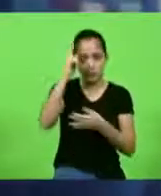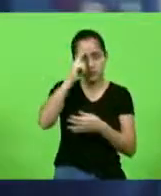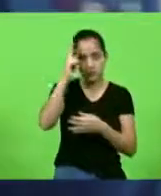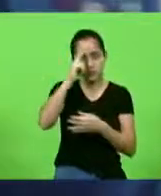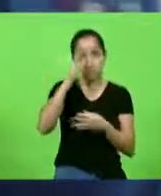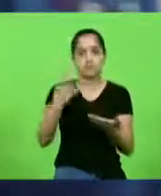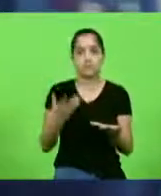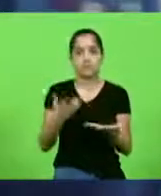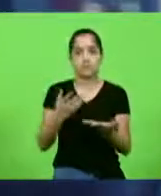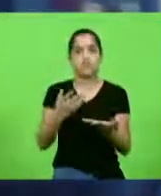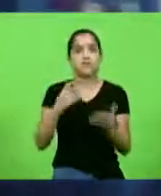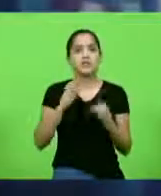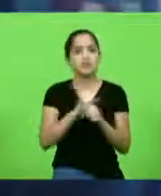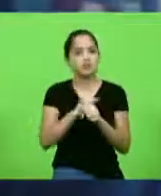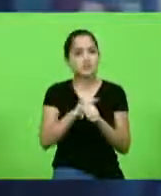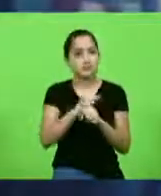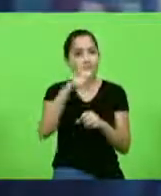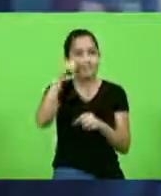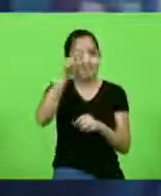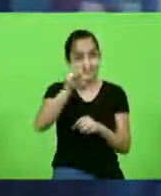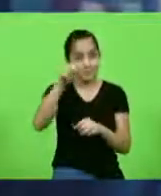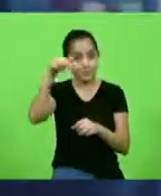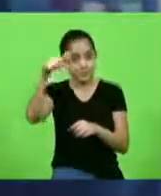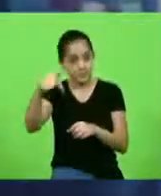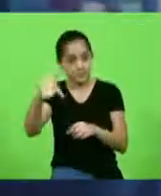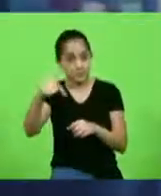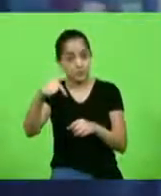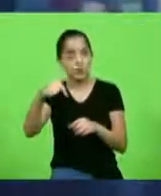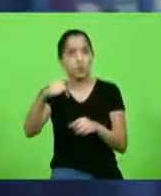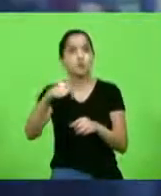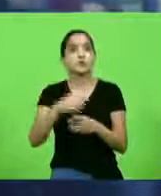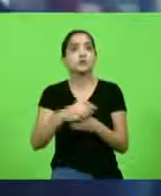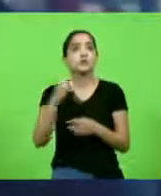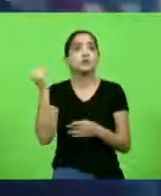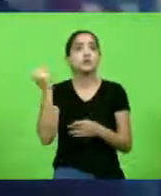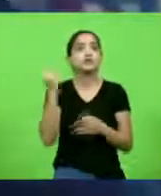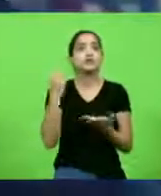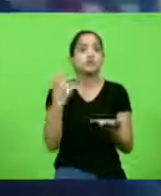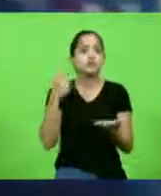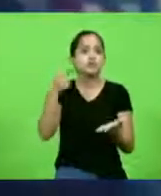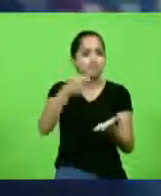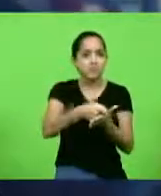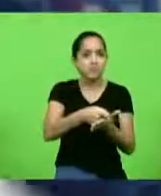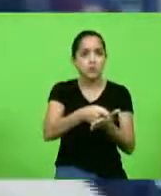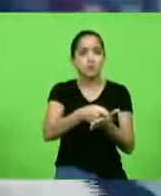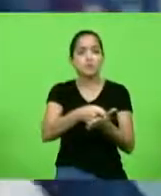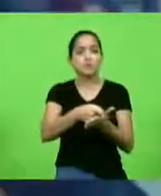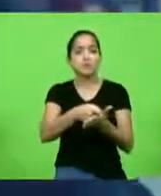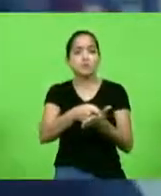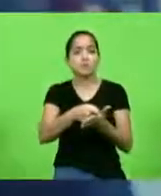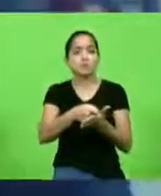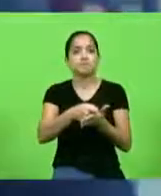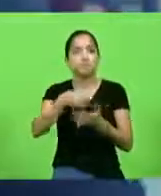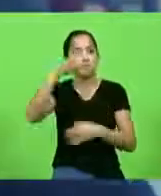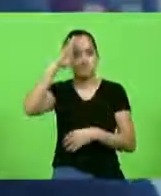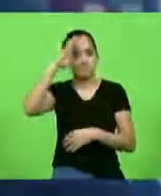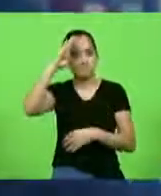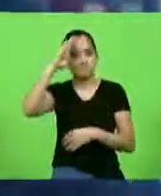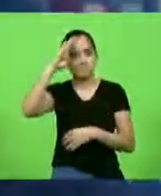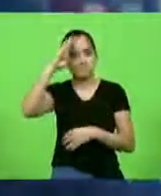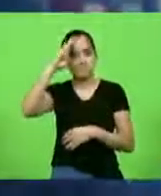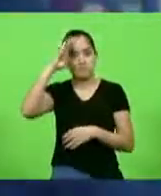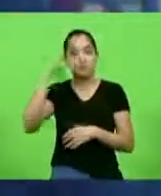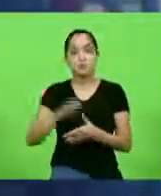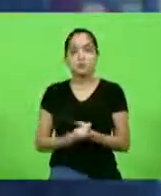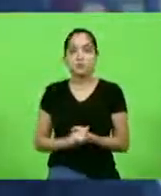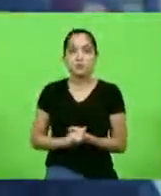São 57 anos do golpe militar. Nesse momento em que estamos vivendo, a coincidência da